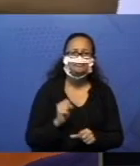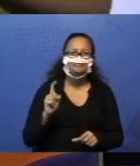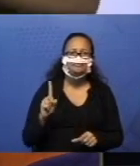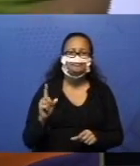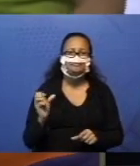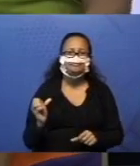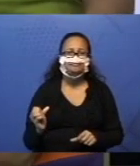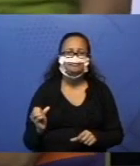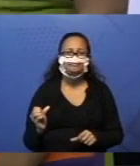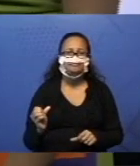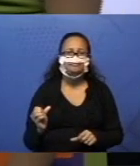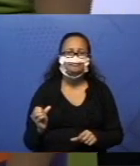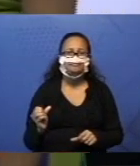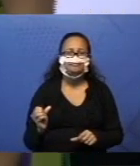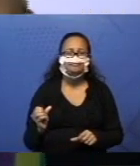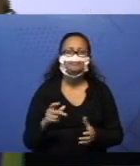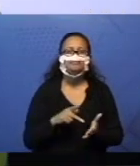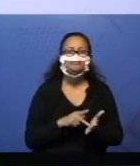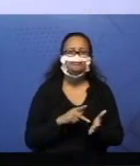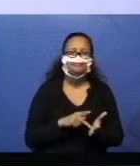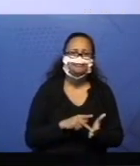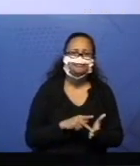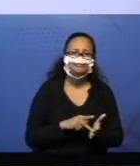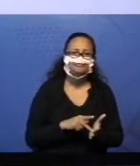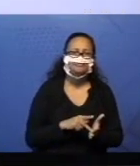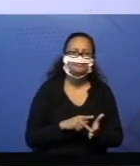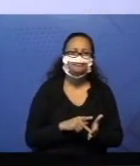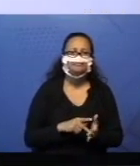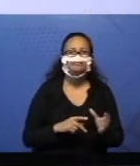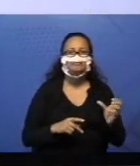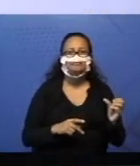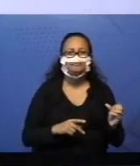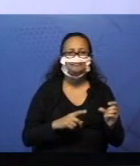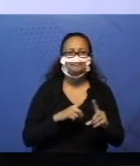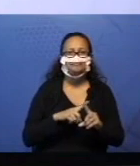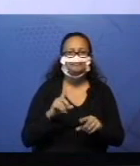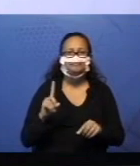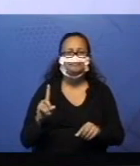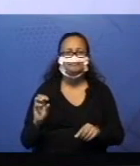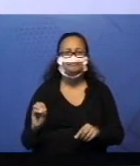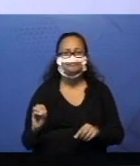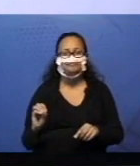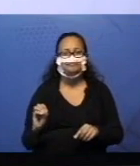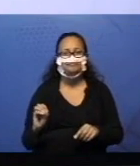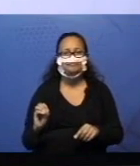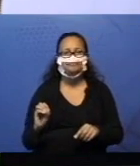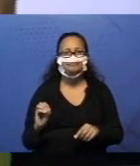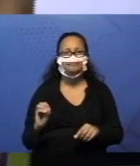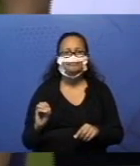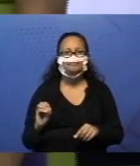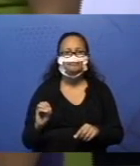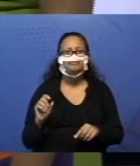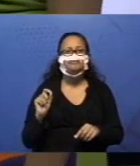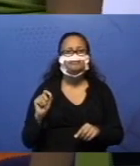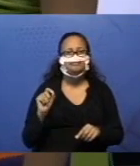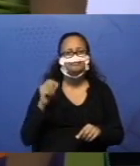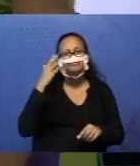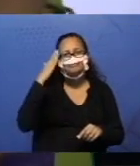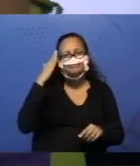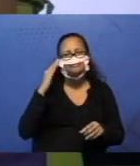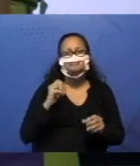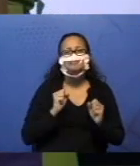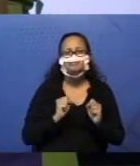dezesseis. É isso mesmo, pessoal. Então, é seis mais dez. Quem entendeu, já pode ir até fazendo.